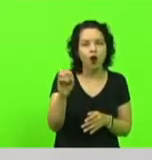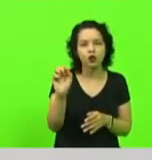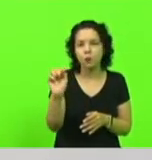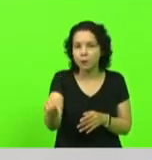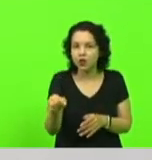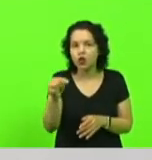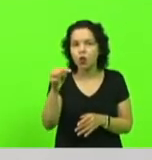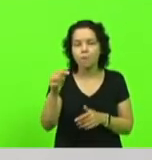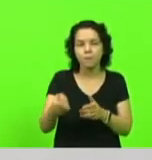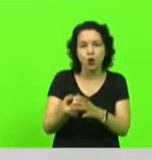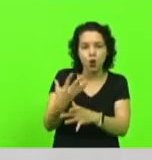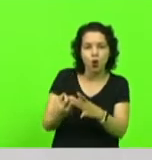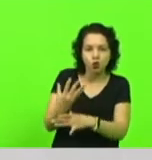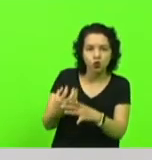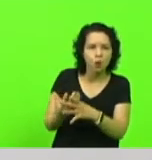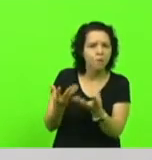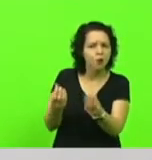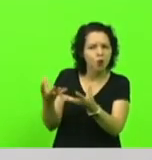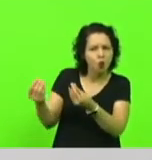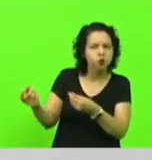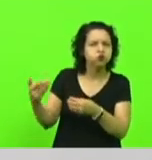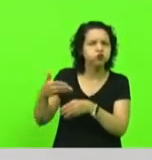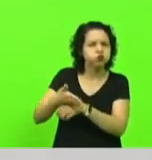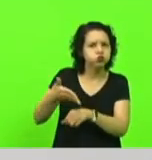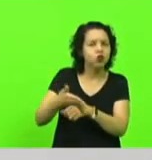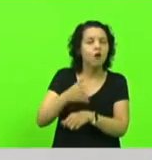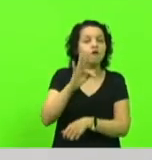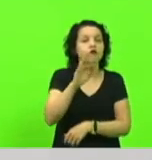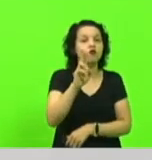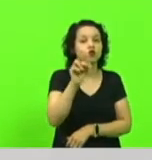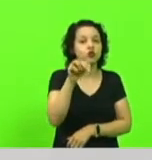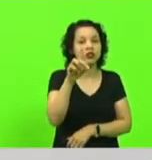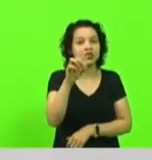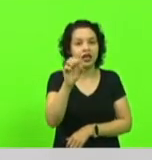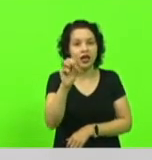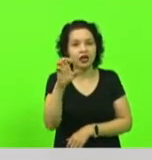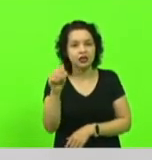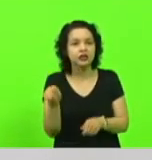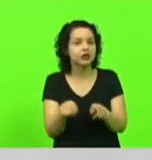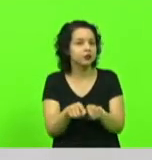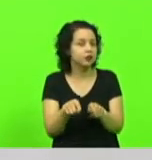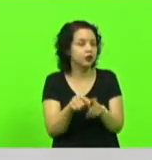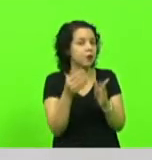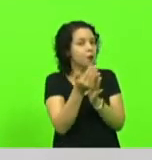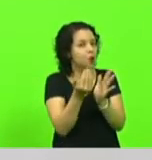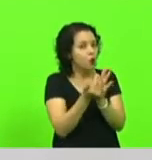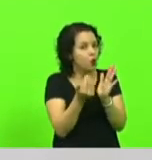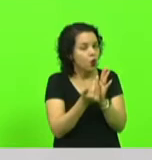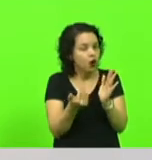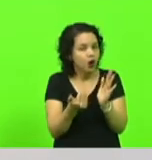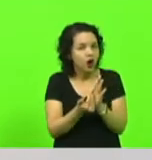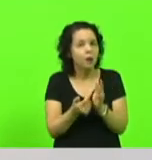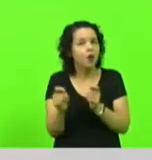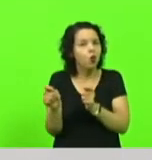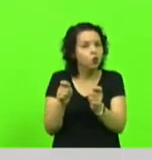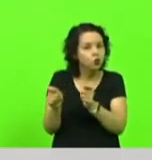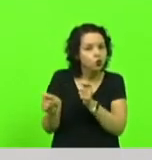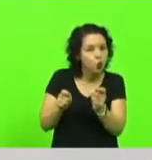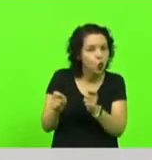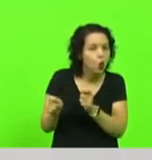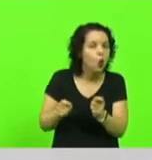O Fundesa, que é um programa que faz o controle da